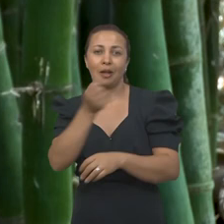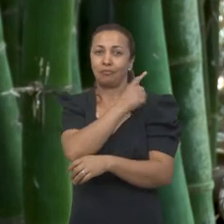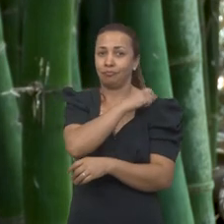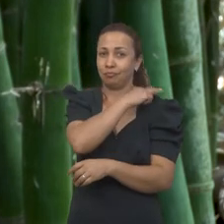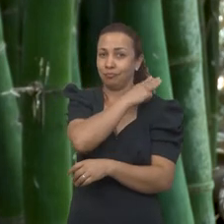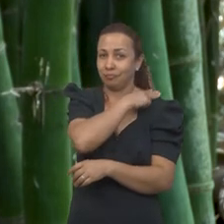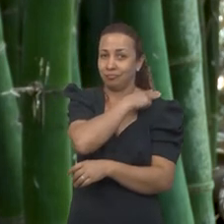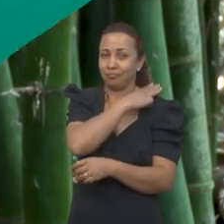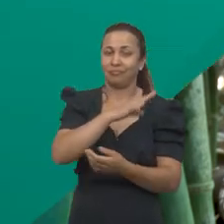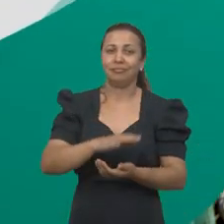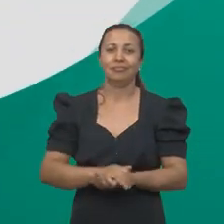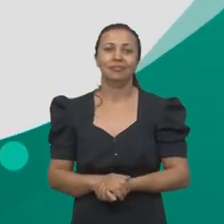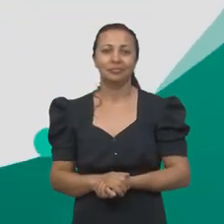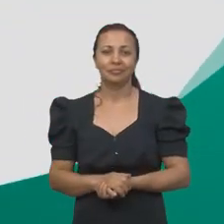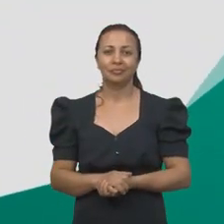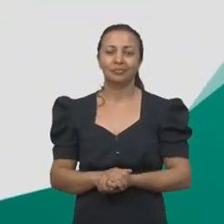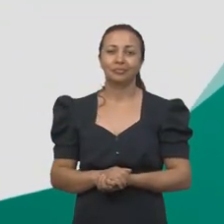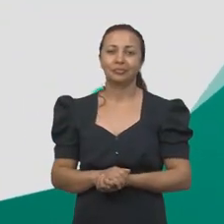do ensino médio.